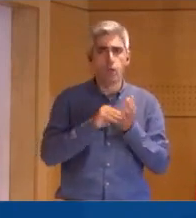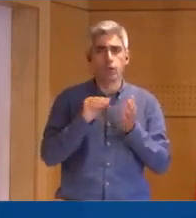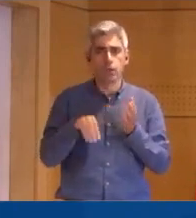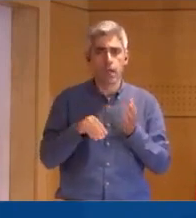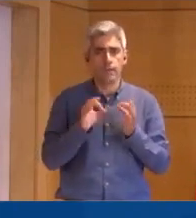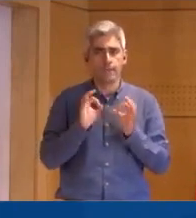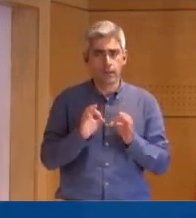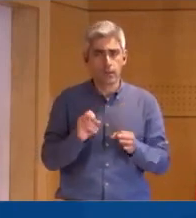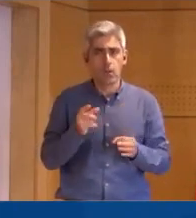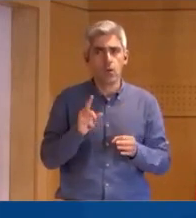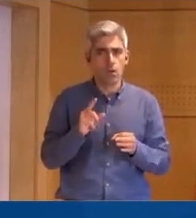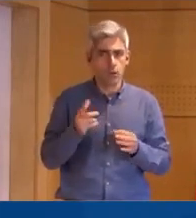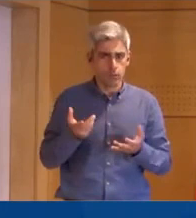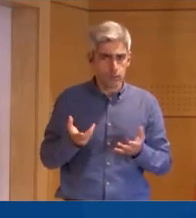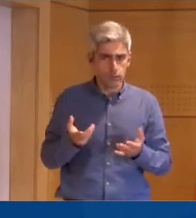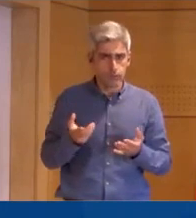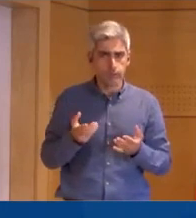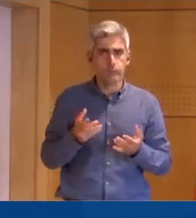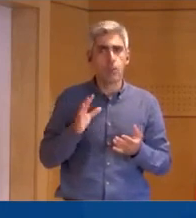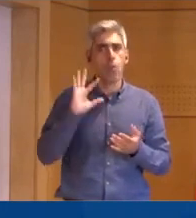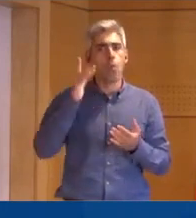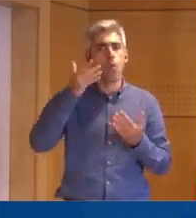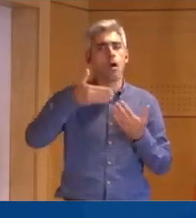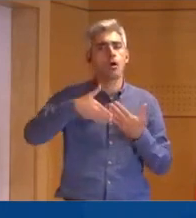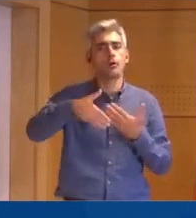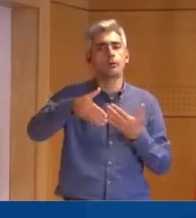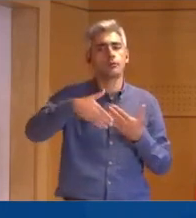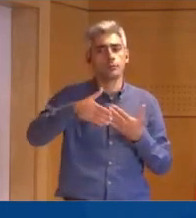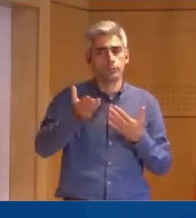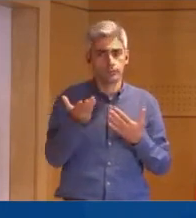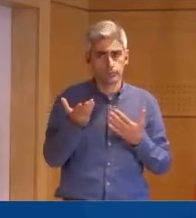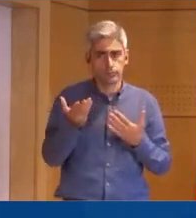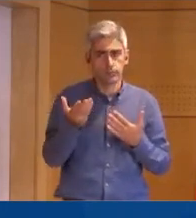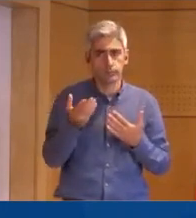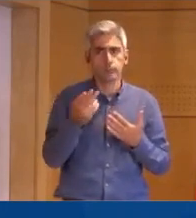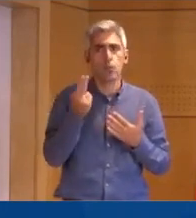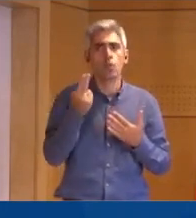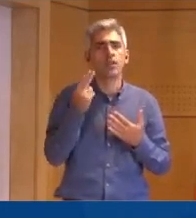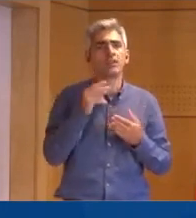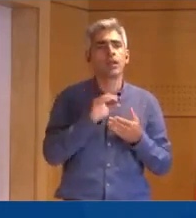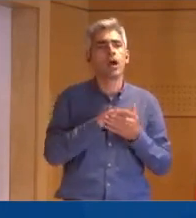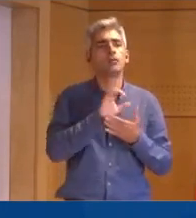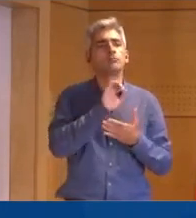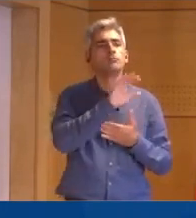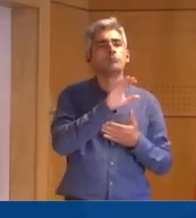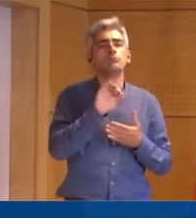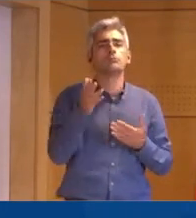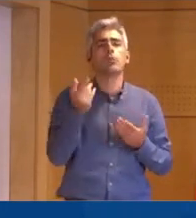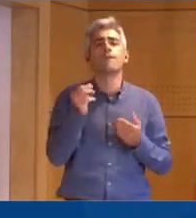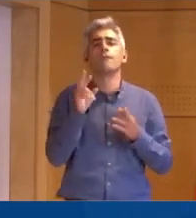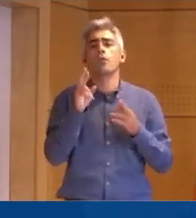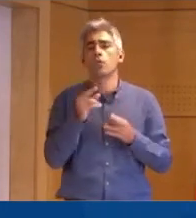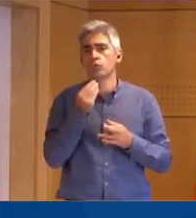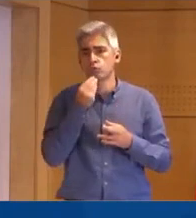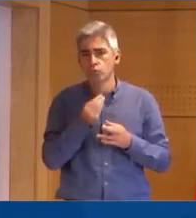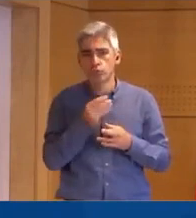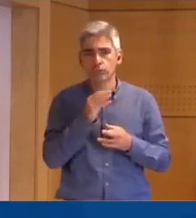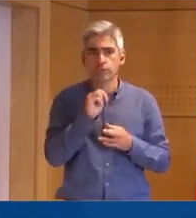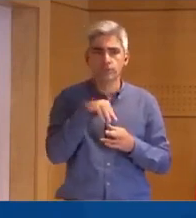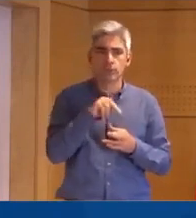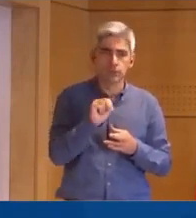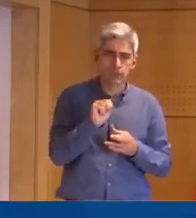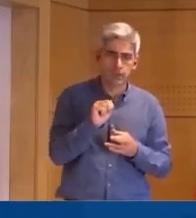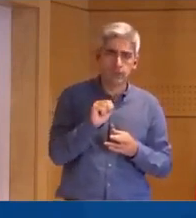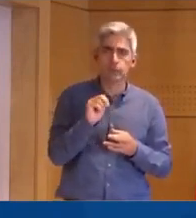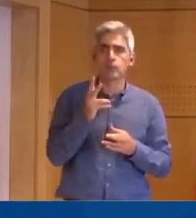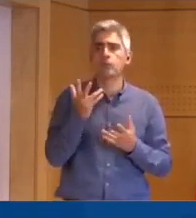feitos e para quando, para com unidades e se o valor é justo para o SNS. Queria